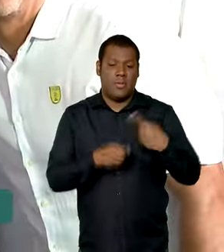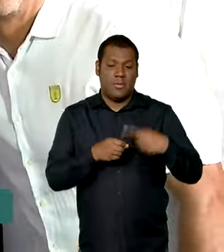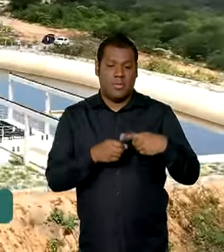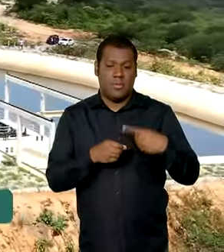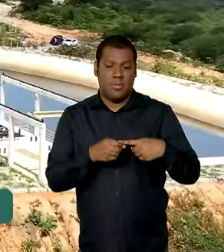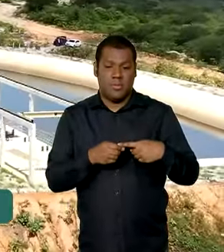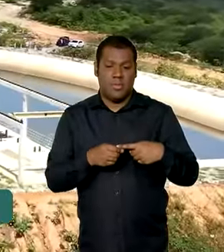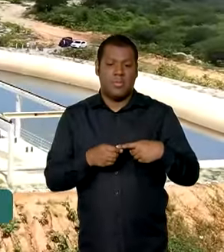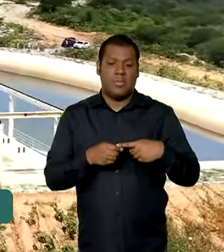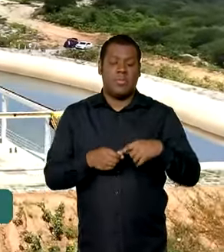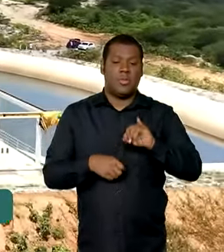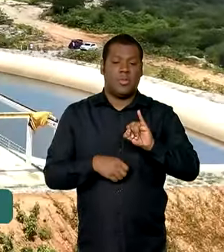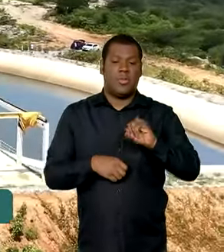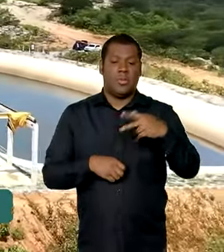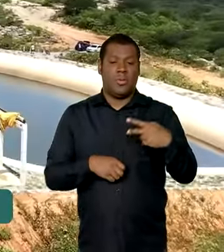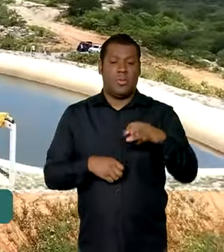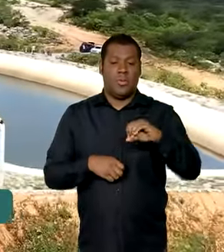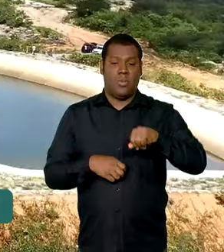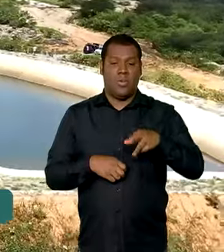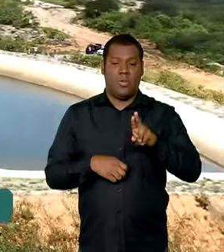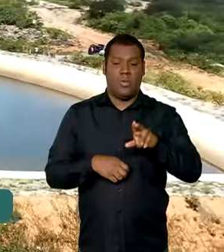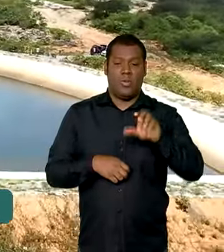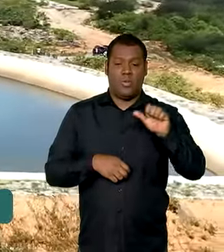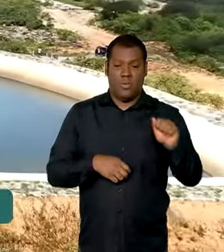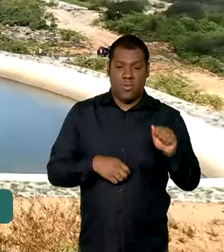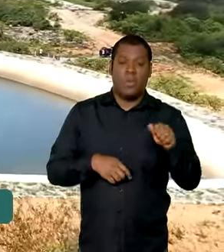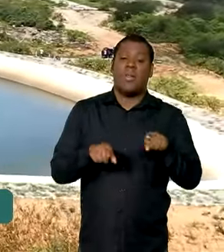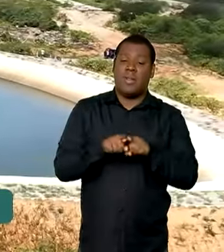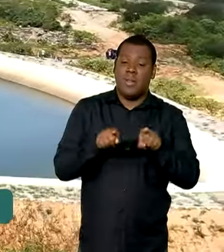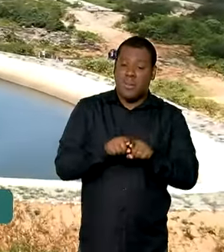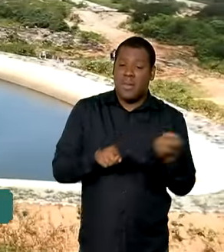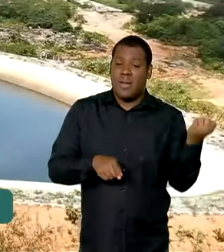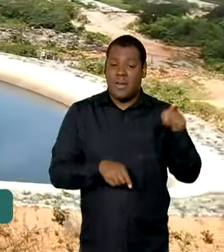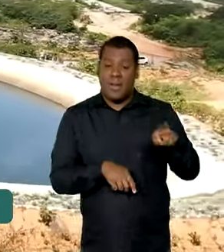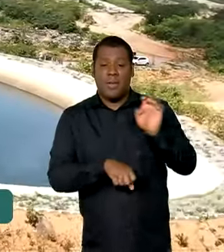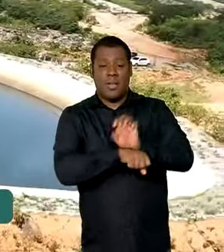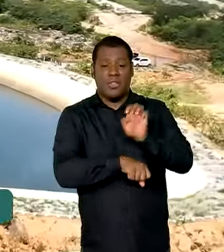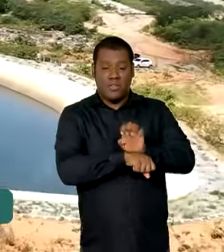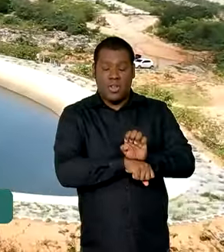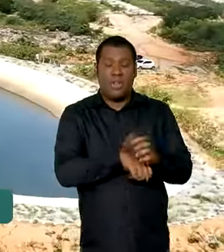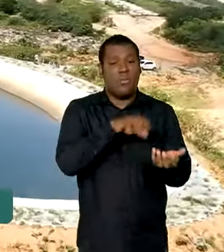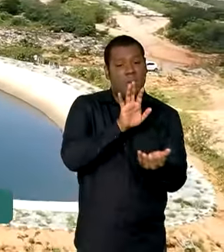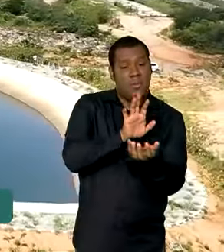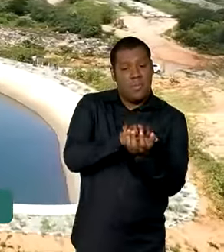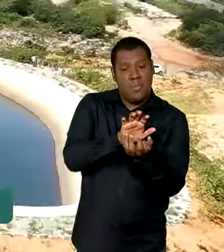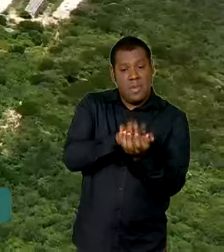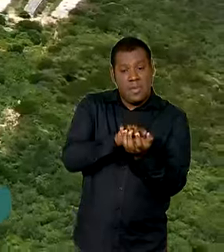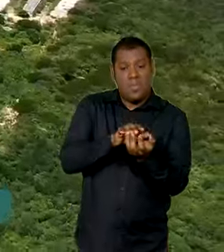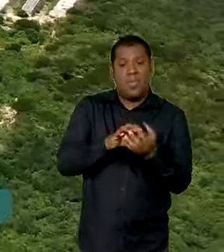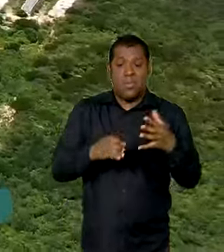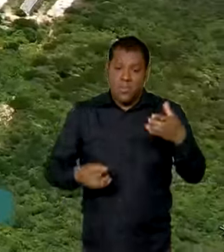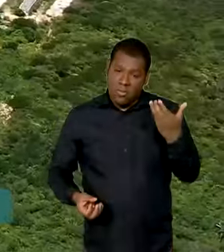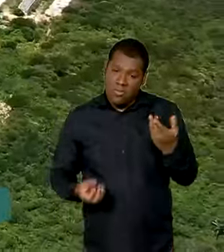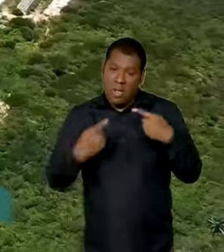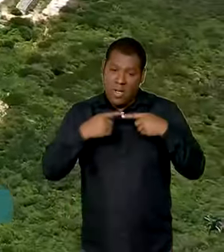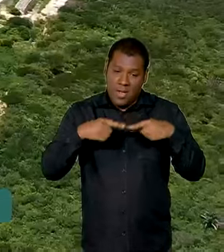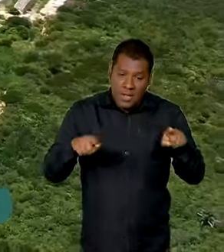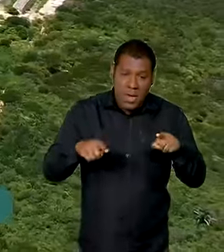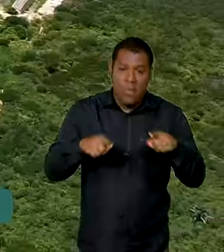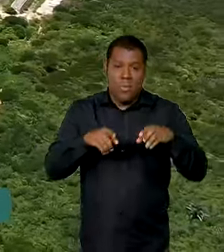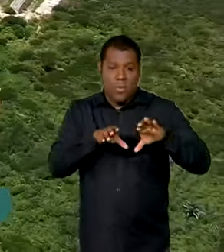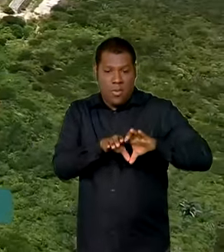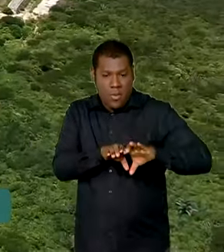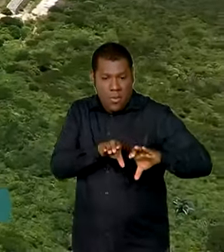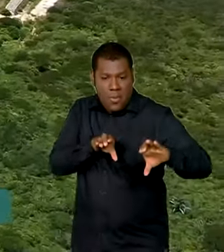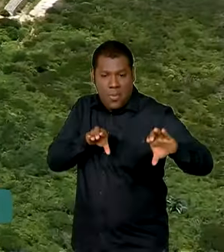e também um trecho da adutora no Agreste de Pernambuco. Considerada a maior do Brasil e uma das maiores do